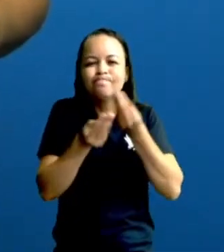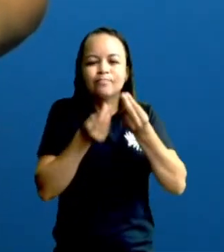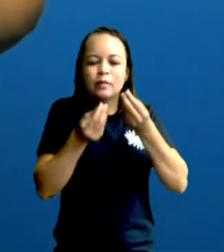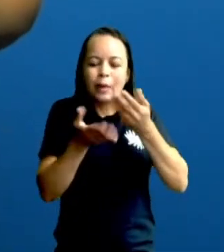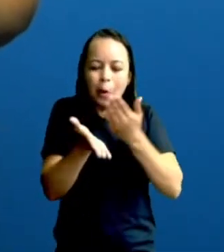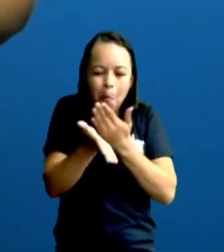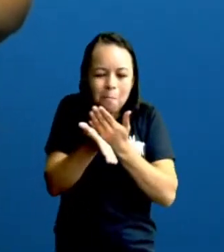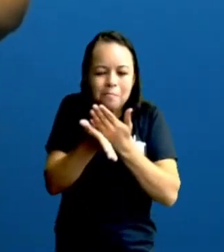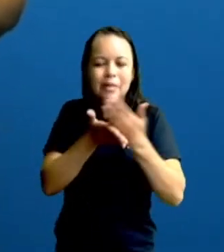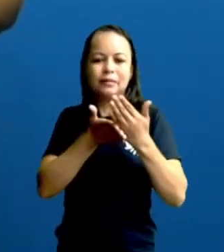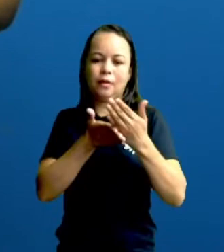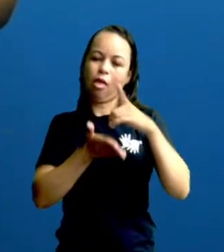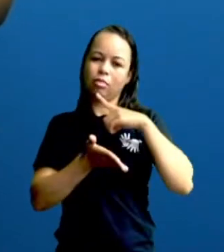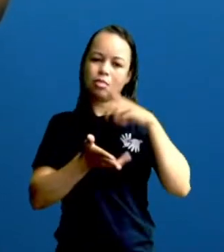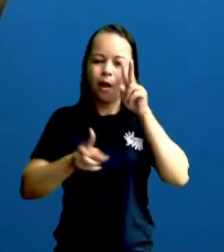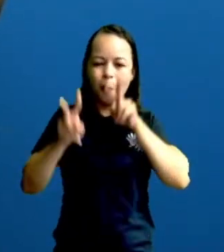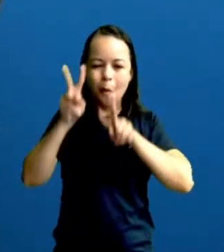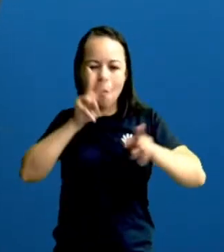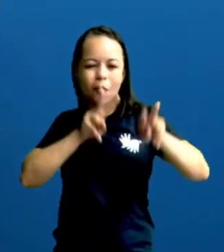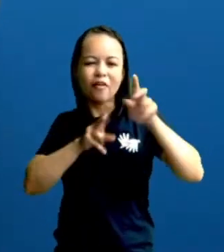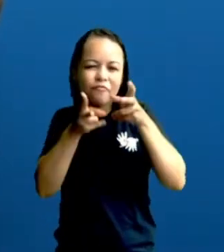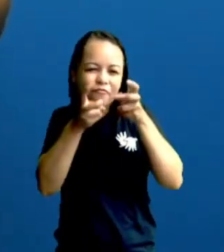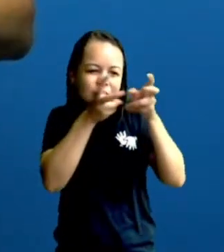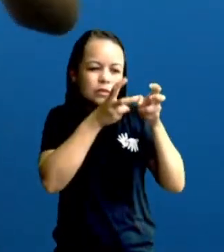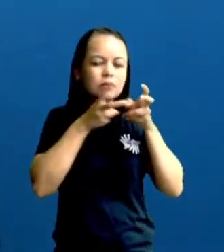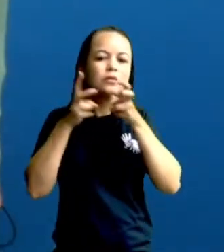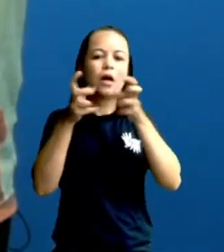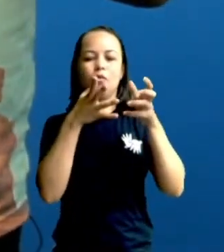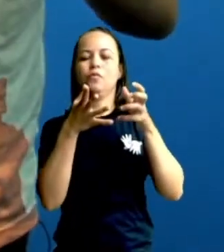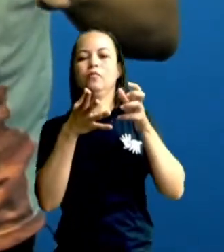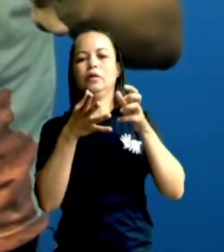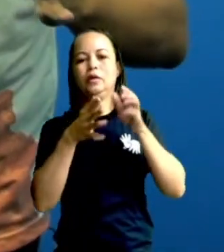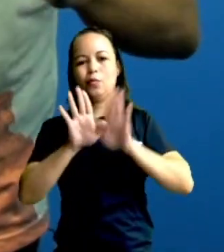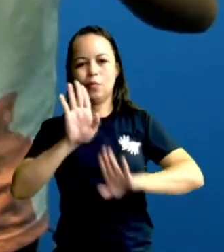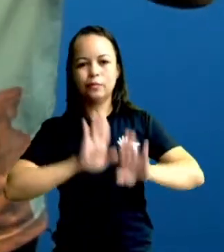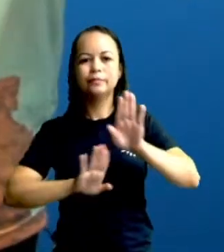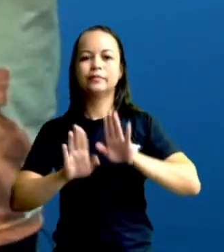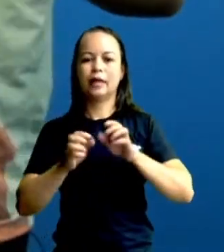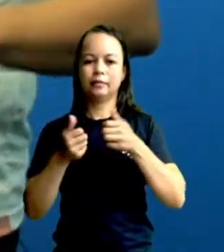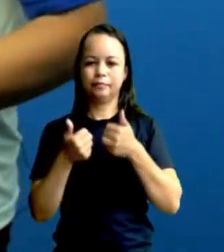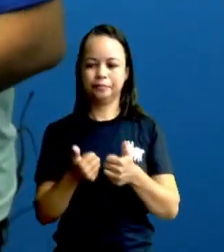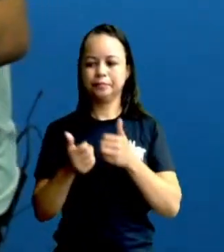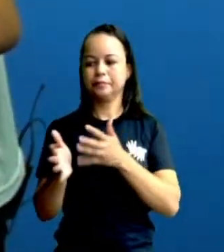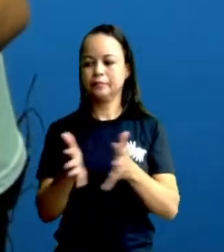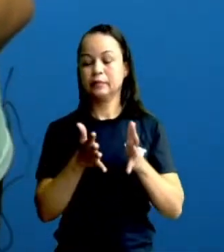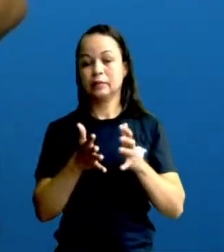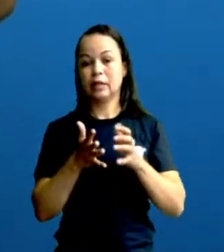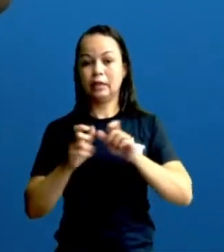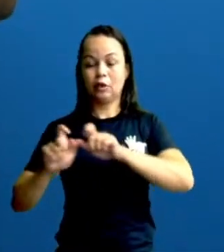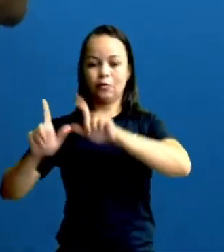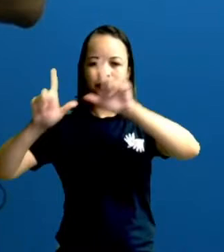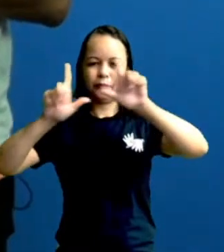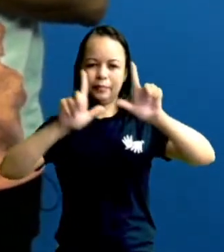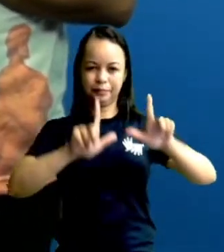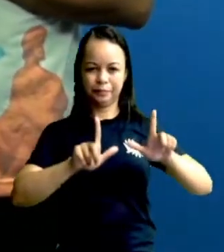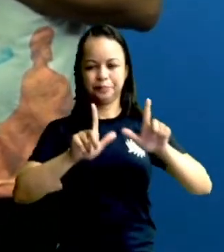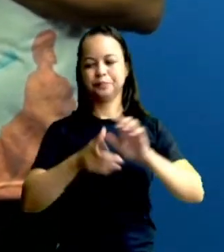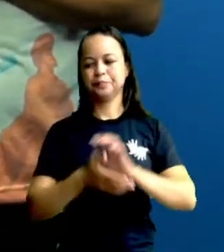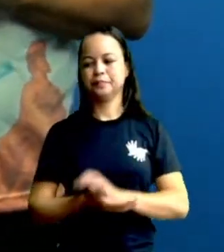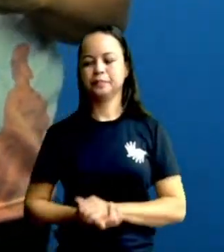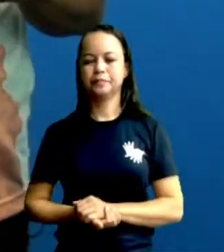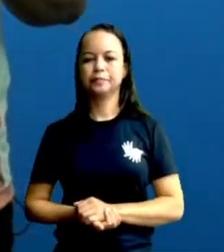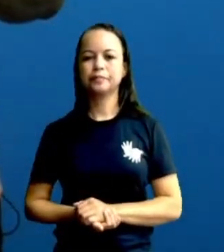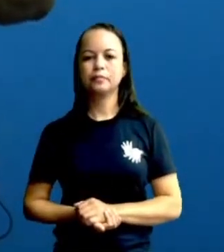que a gente começasse a ter um olhar com muito mais critério e com muito mais cuidado. E aí, vou pedir para a produção, por favor, produção, vamos lá para o nosso próximo slide